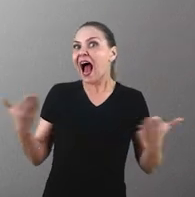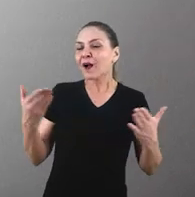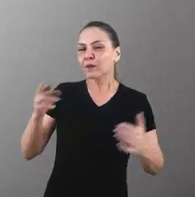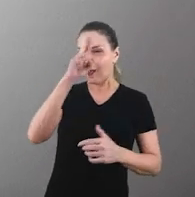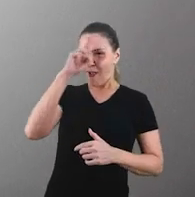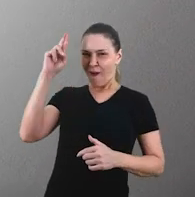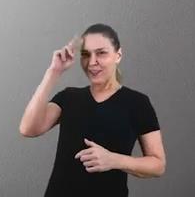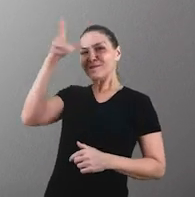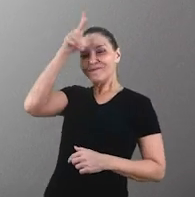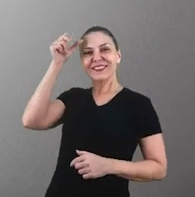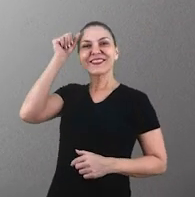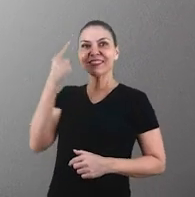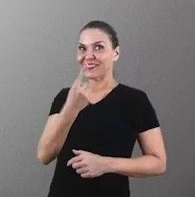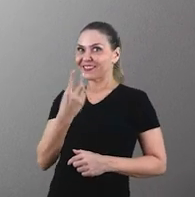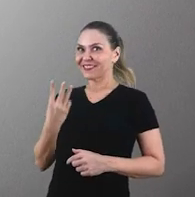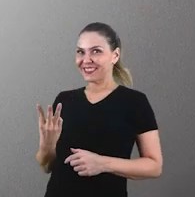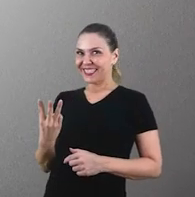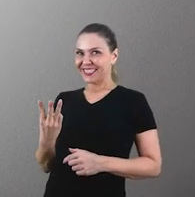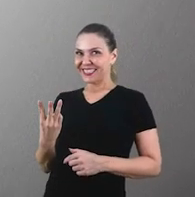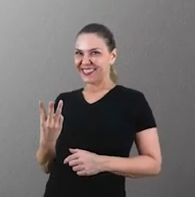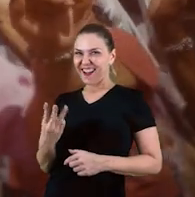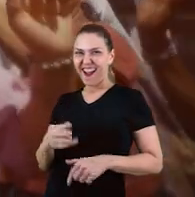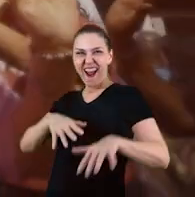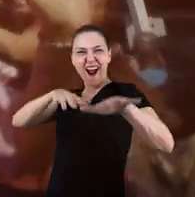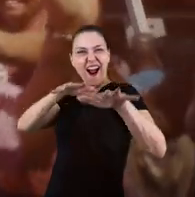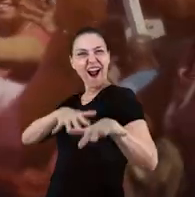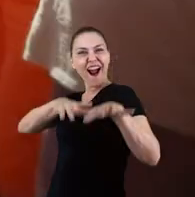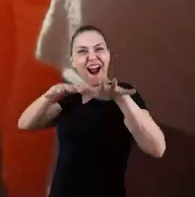Agora é Roque Prefeito 13.